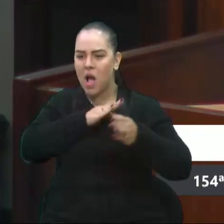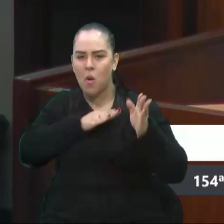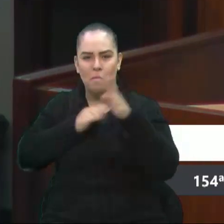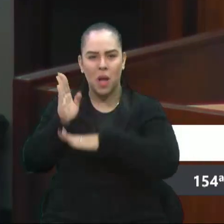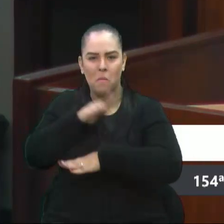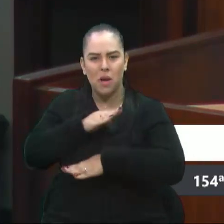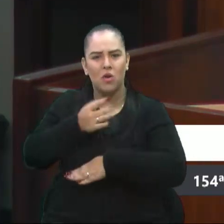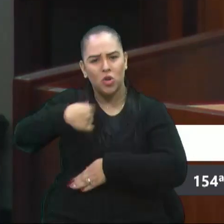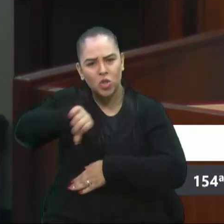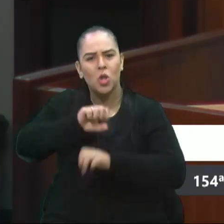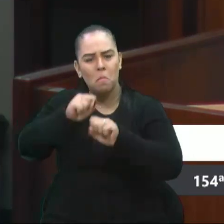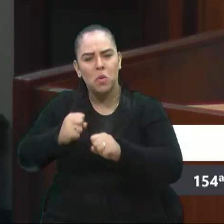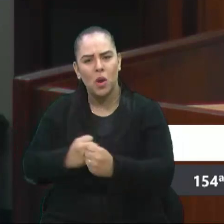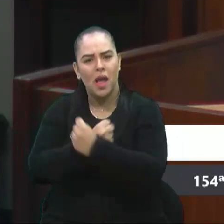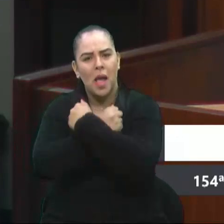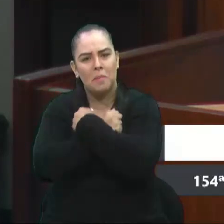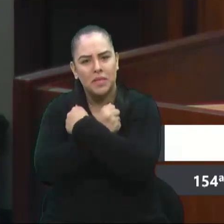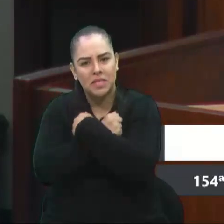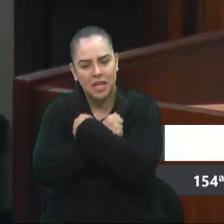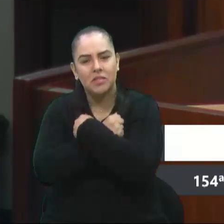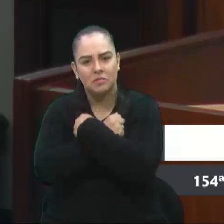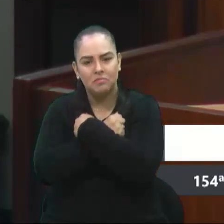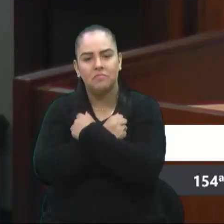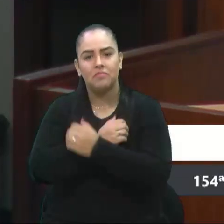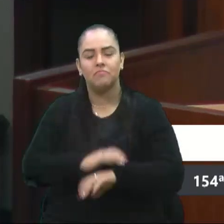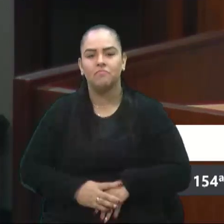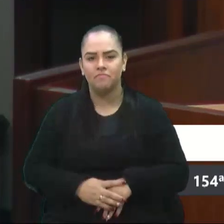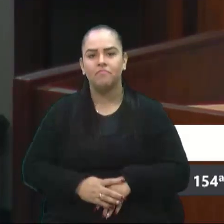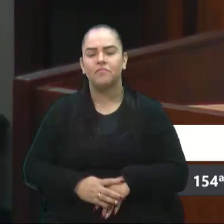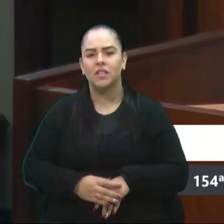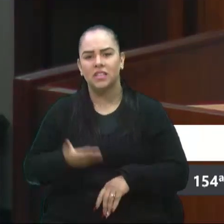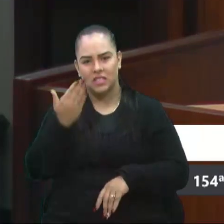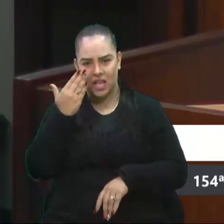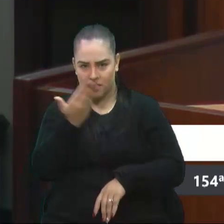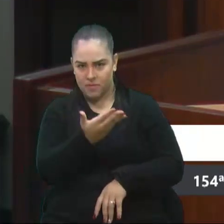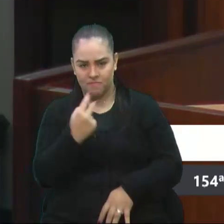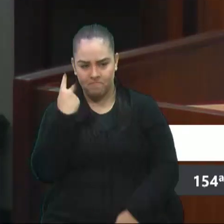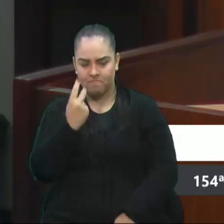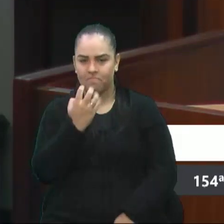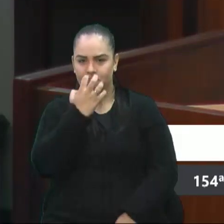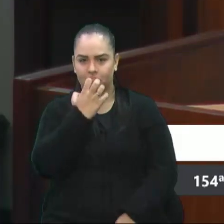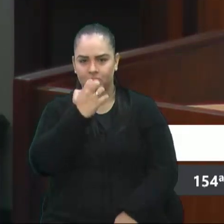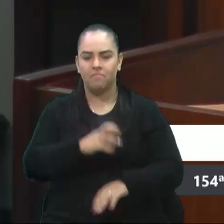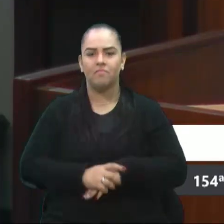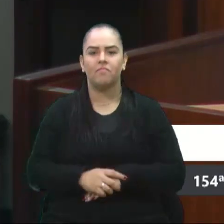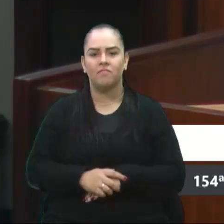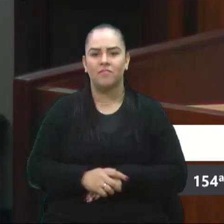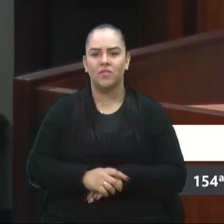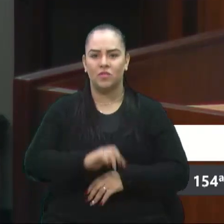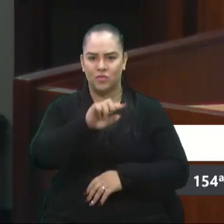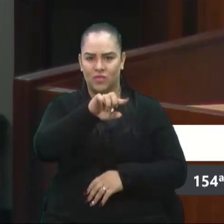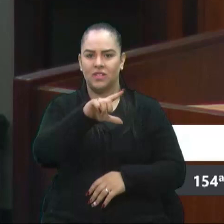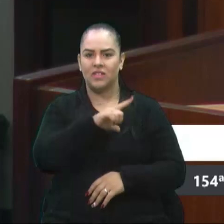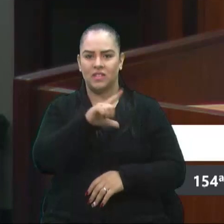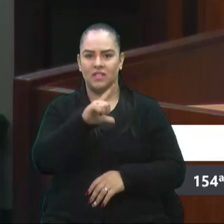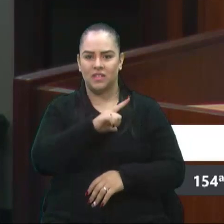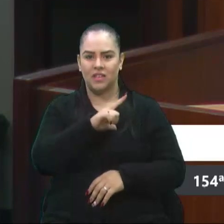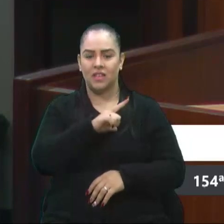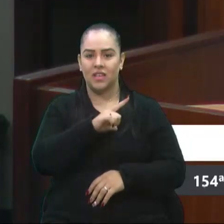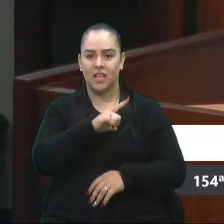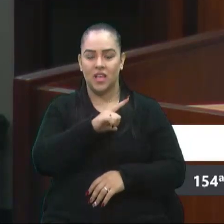podia dar um abraço? Sabe, vereador Camílias, o senhor tem uma bala alojada ainda no seu rosto?